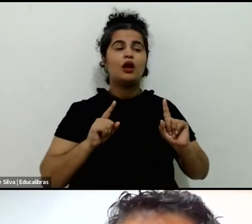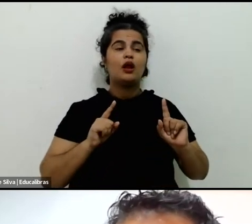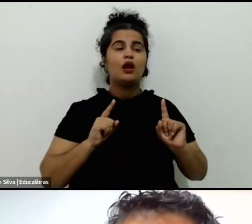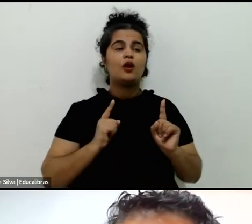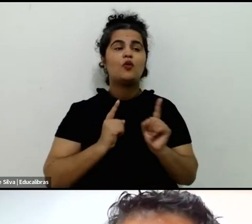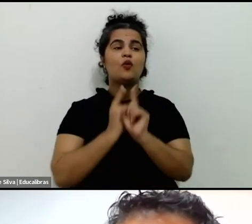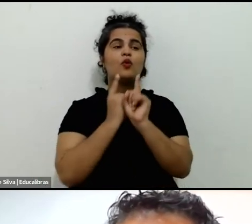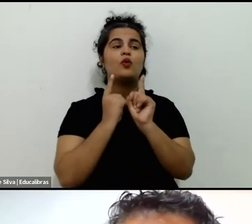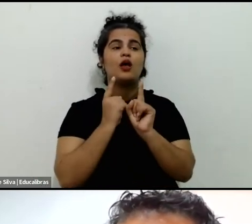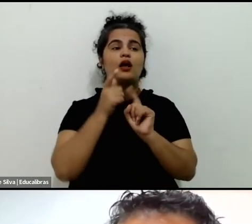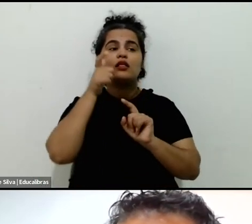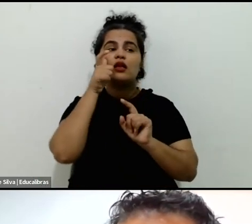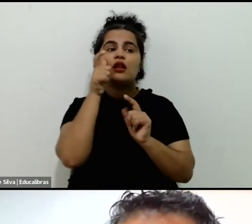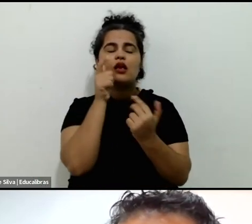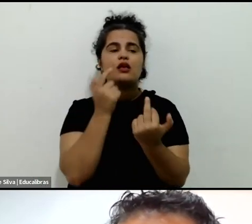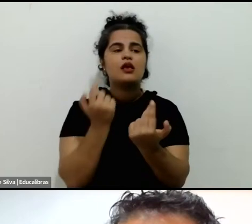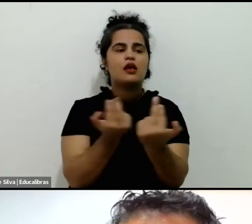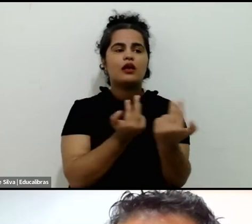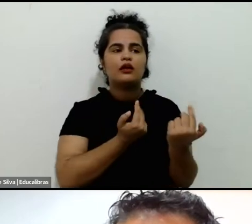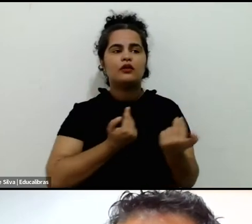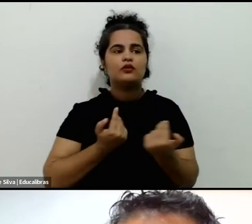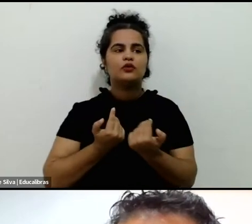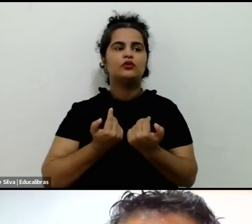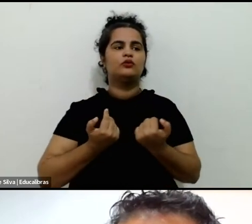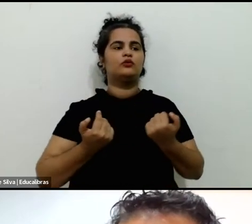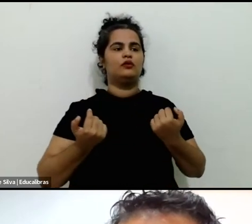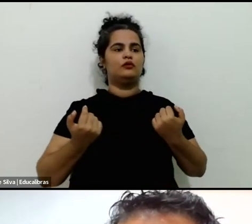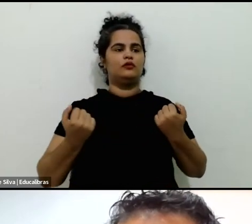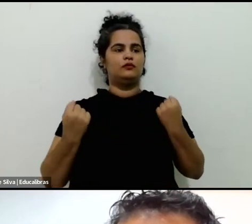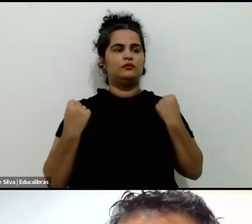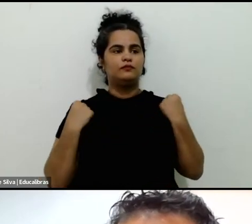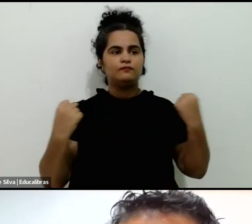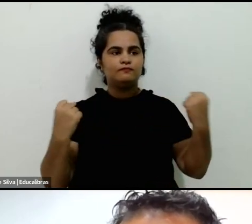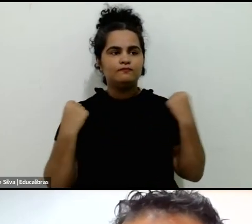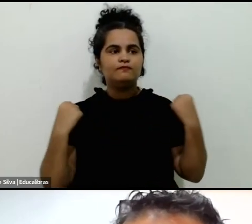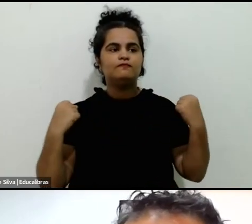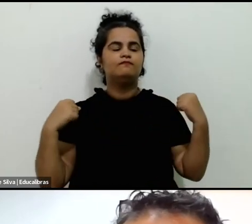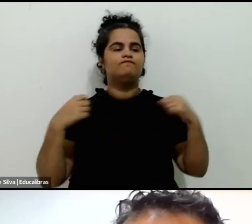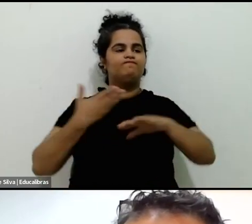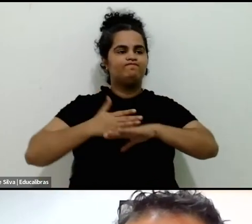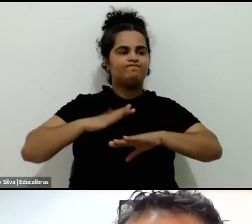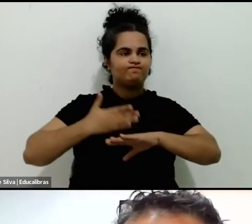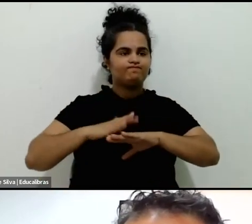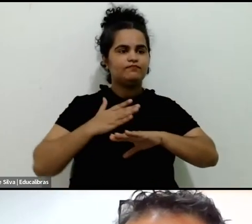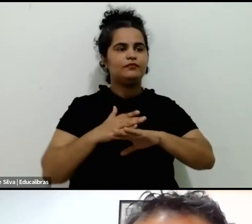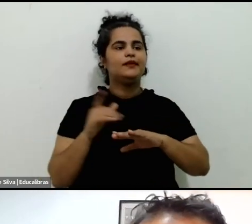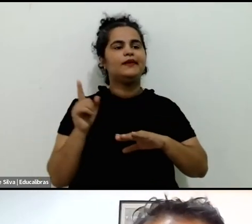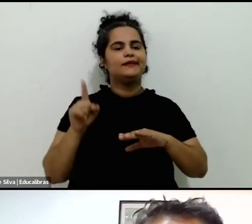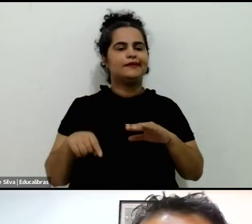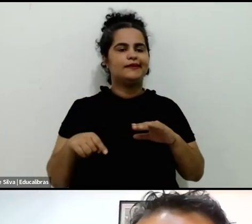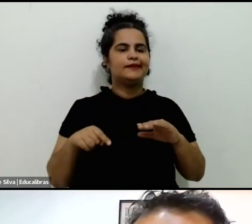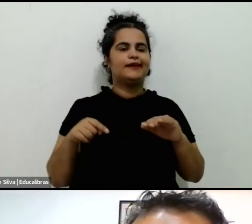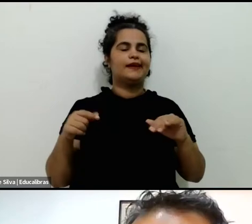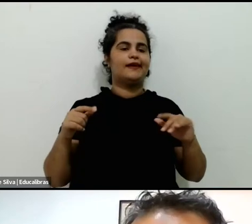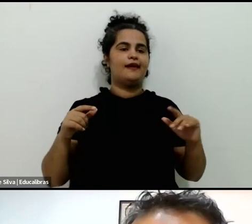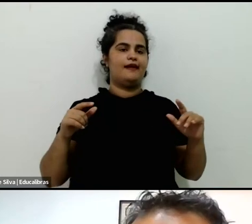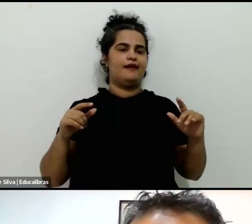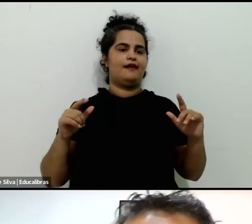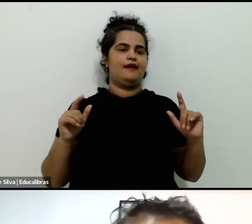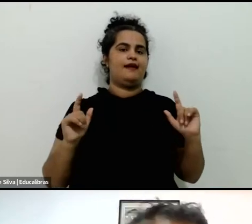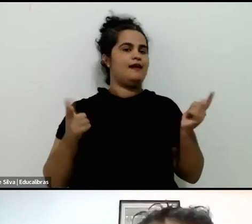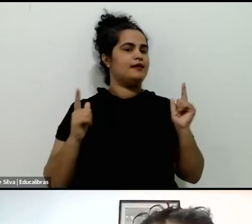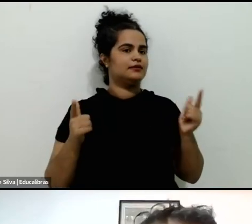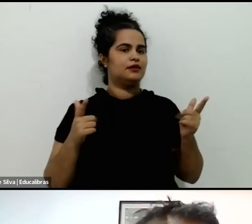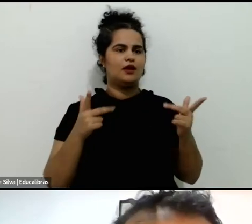board so que physical activity é part da leisure continuum só como reading a book ou